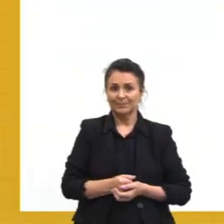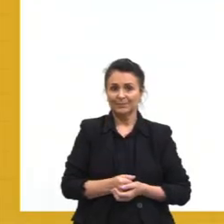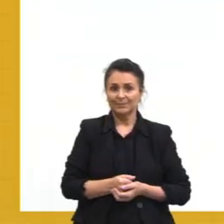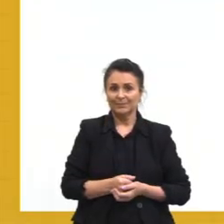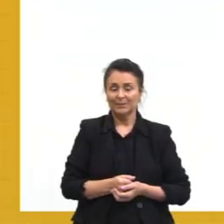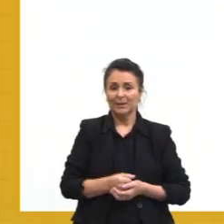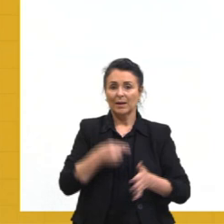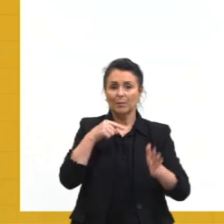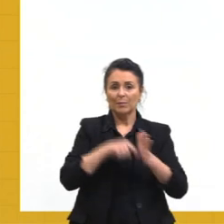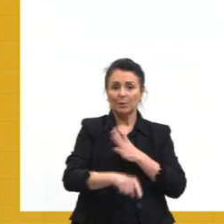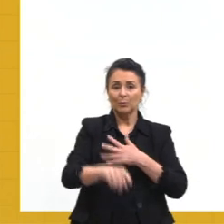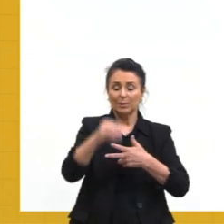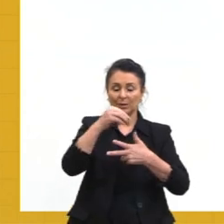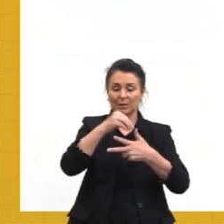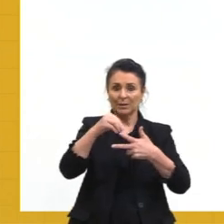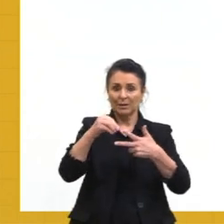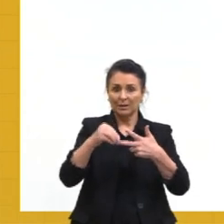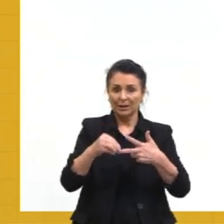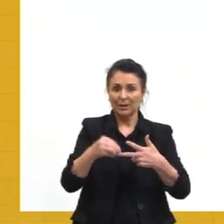Enem 2018.